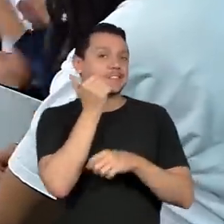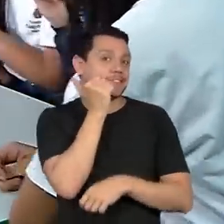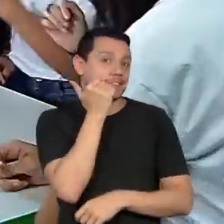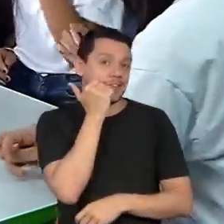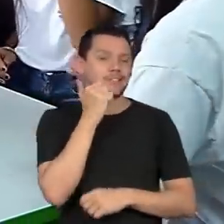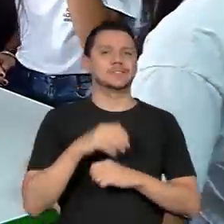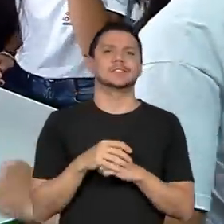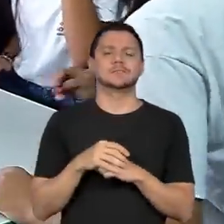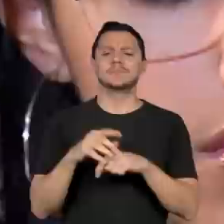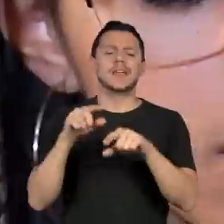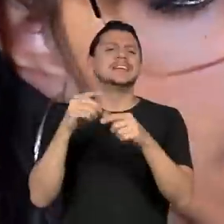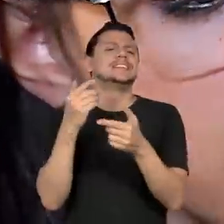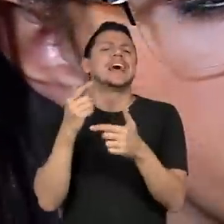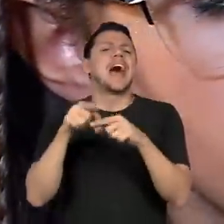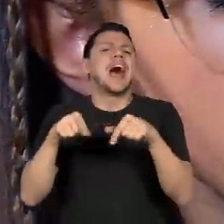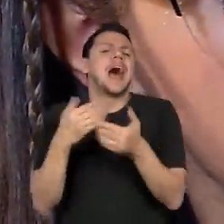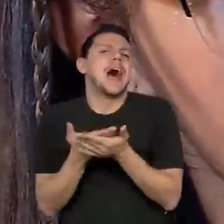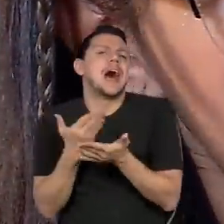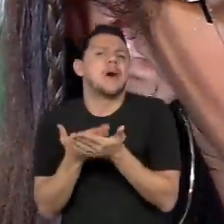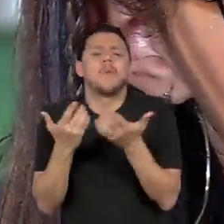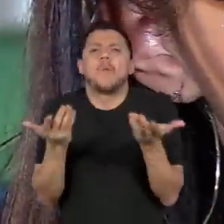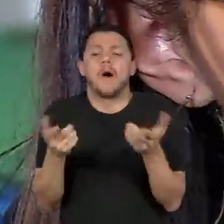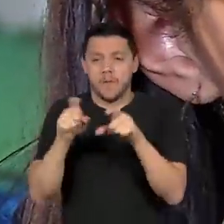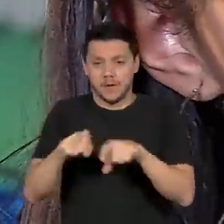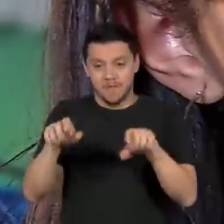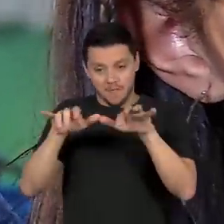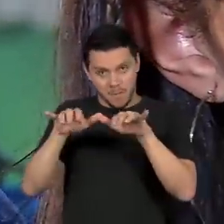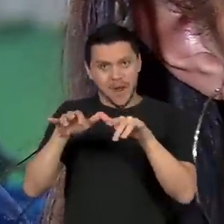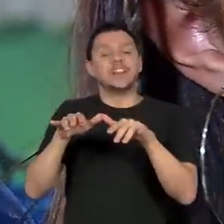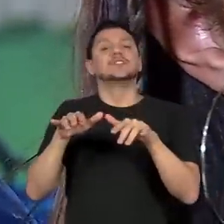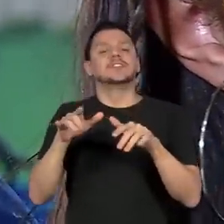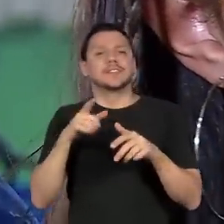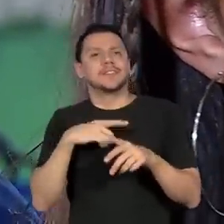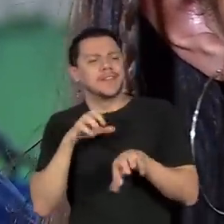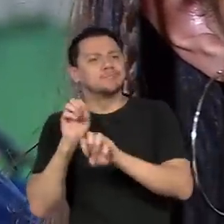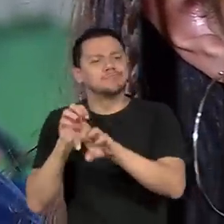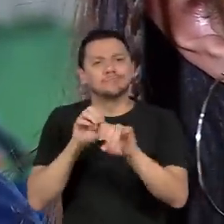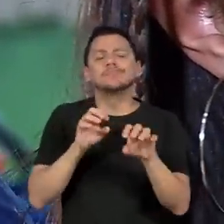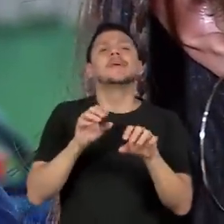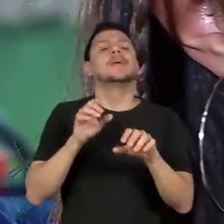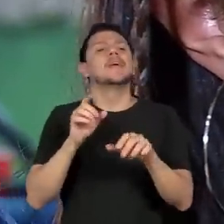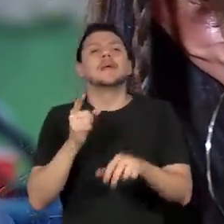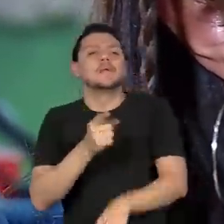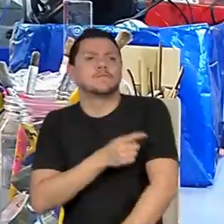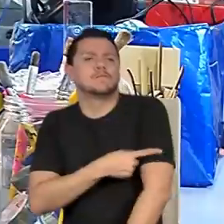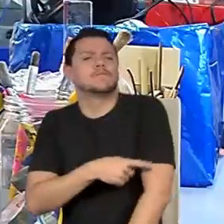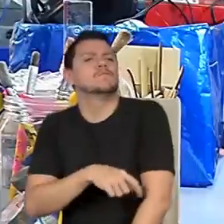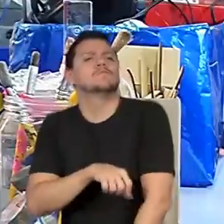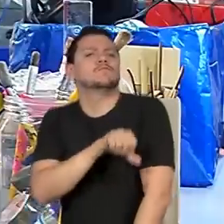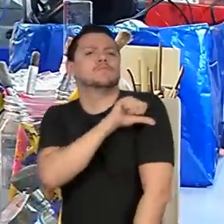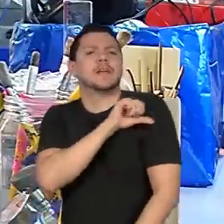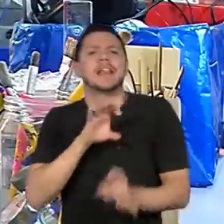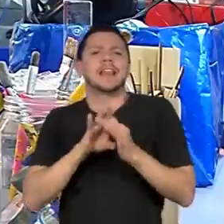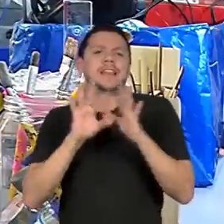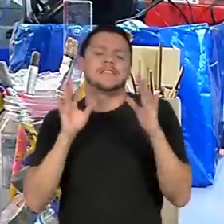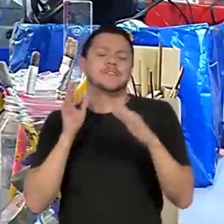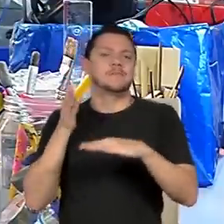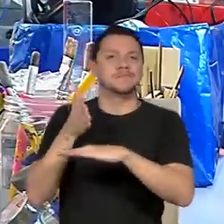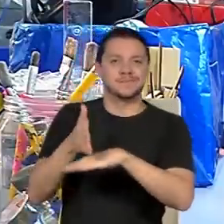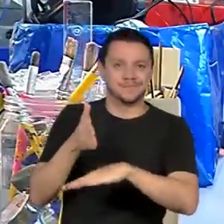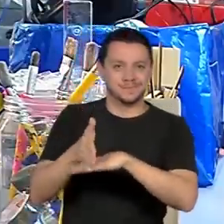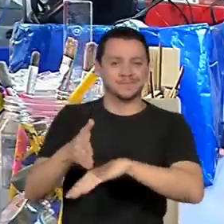sala de informática e podem participar alunos do ensino fundamental. Eles usam máquinas de costura para costurar